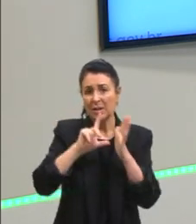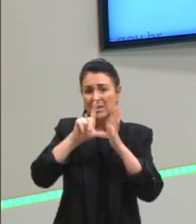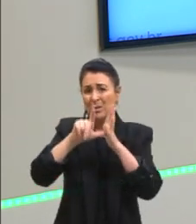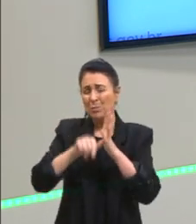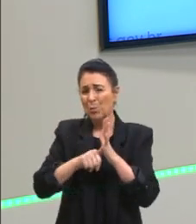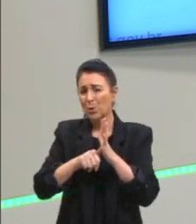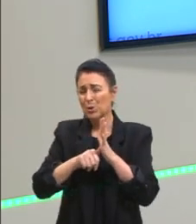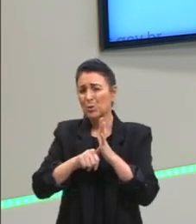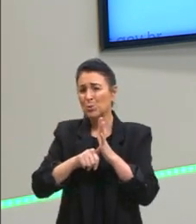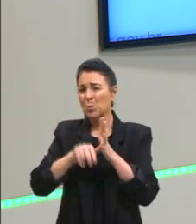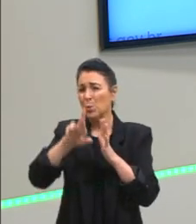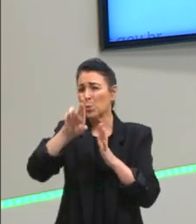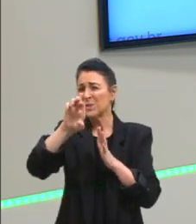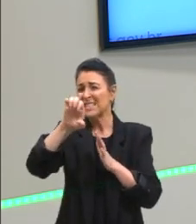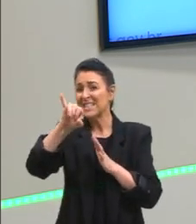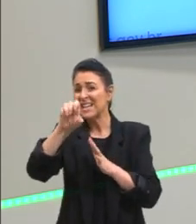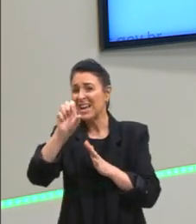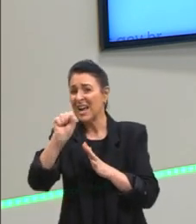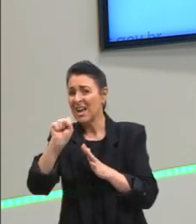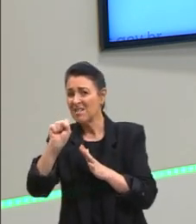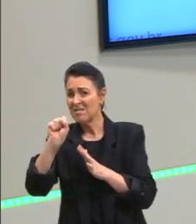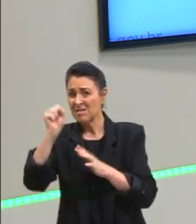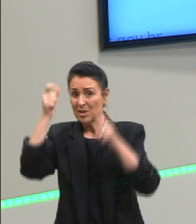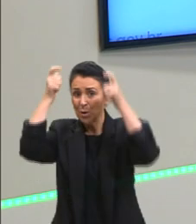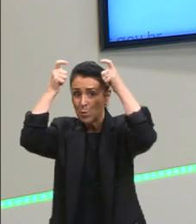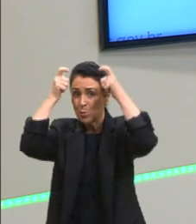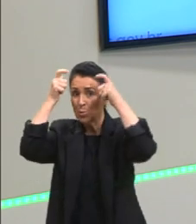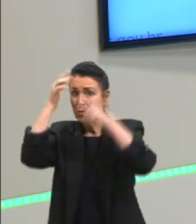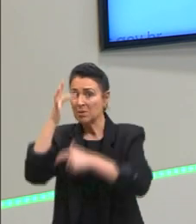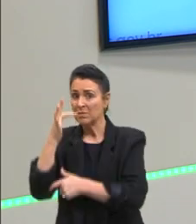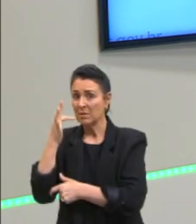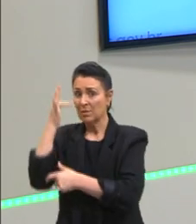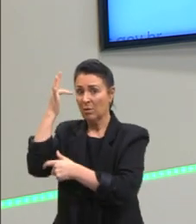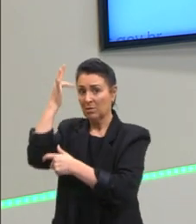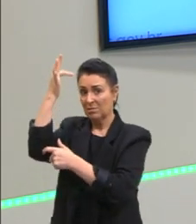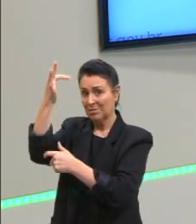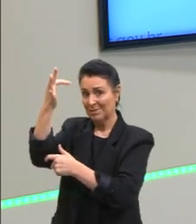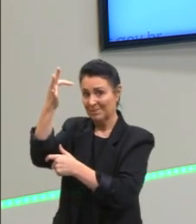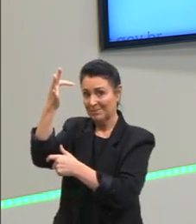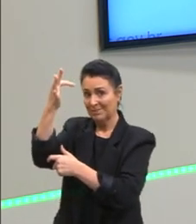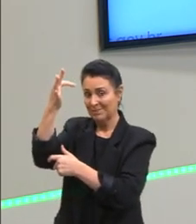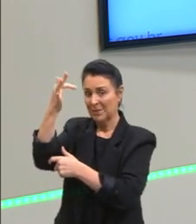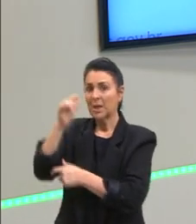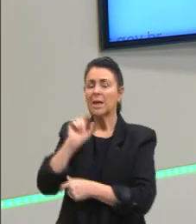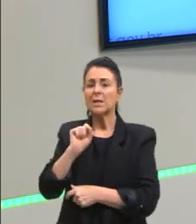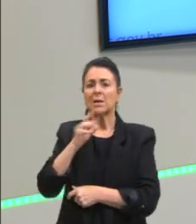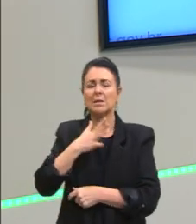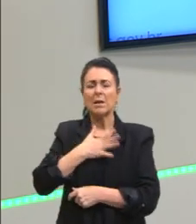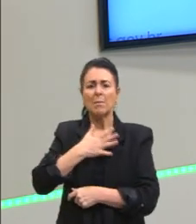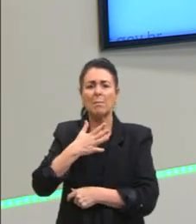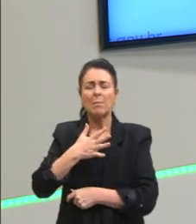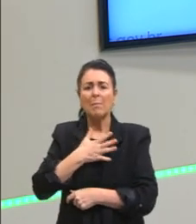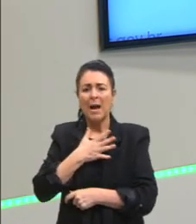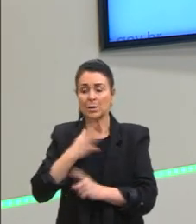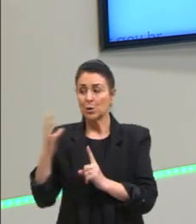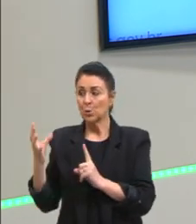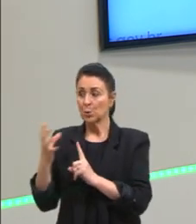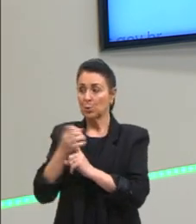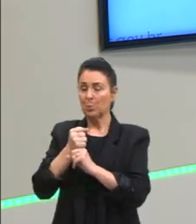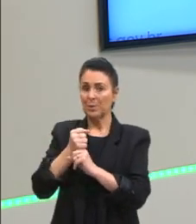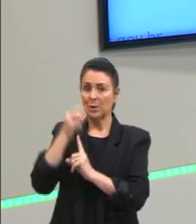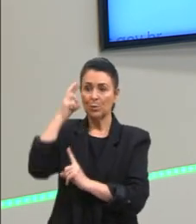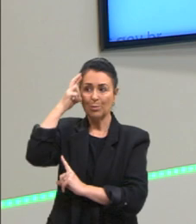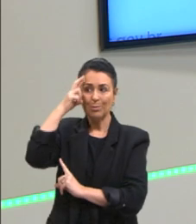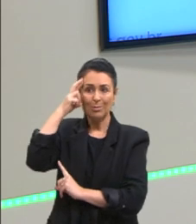O Platão era aristocrático, ele defende que os reis filósofos, o que tivesse mais domínio da razão, que não fosse